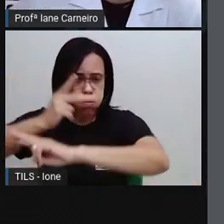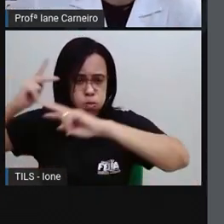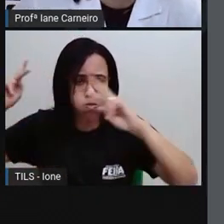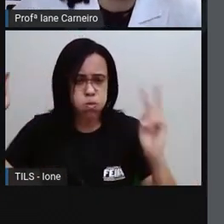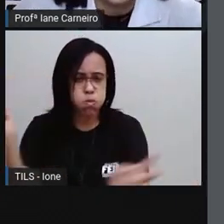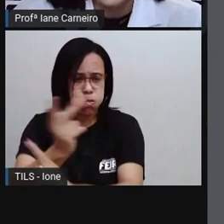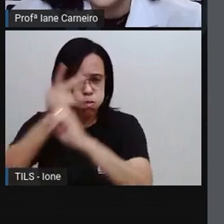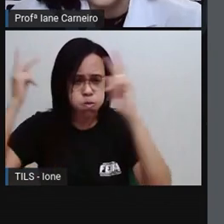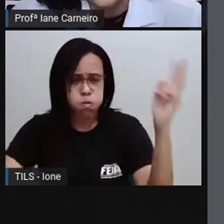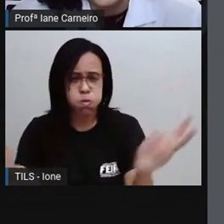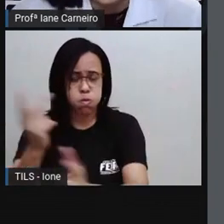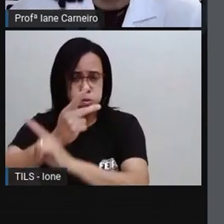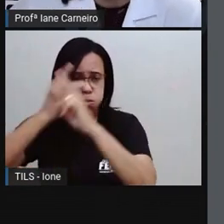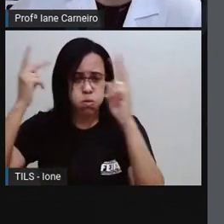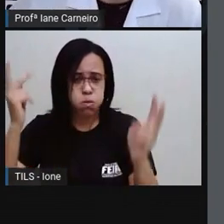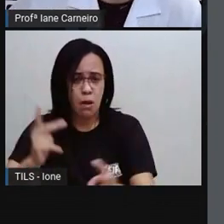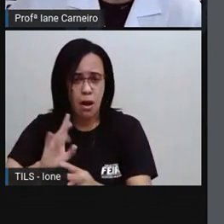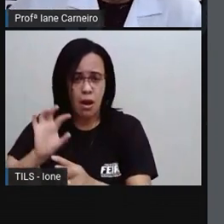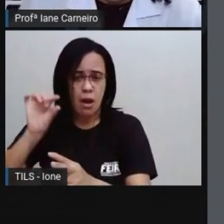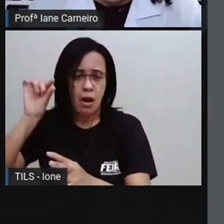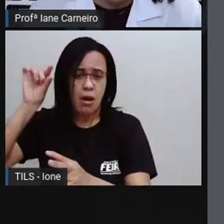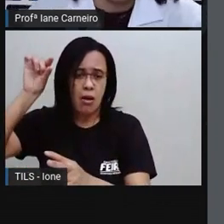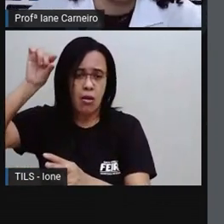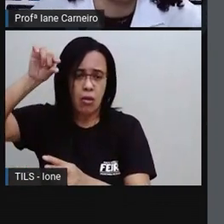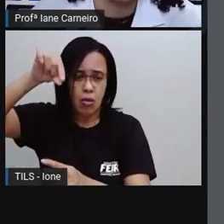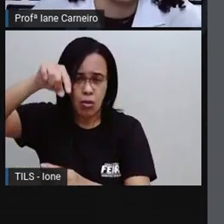E lá se foi a gotinha.